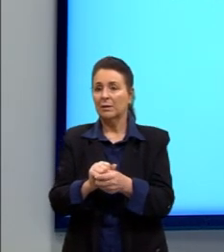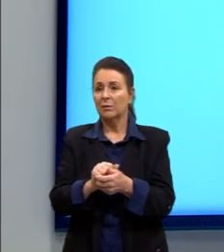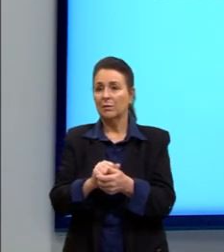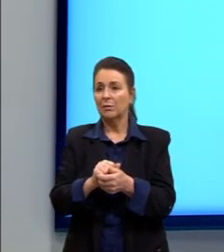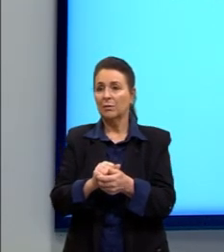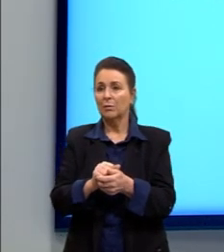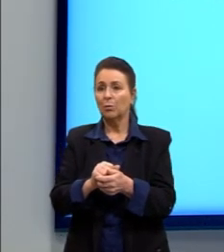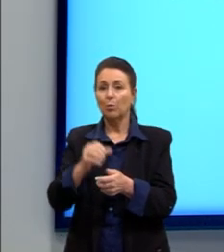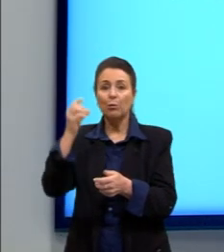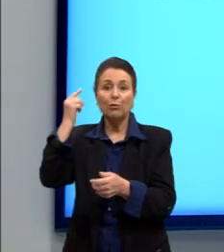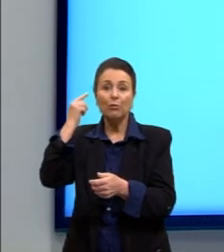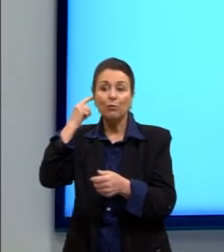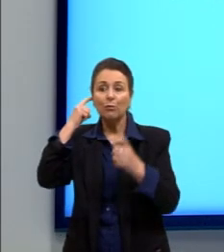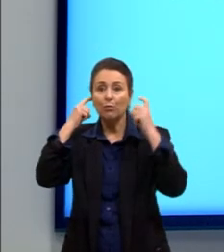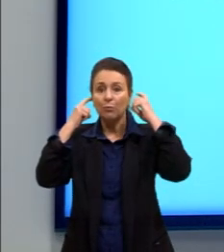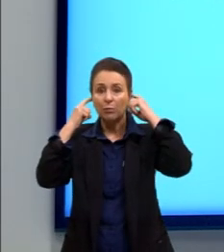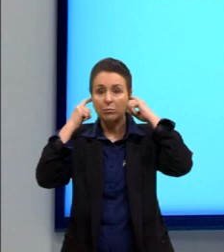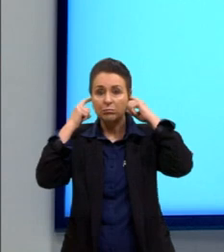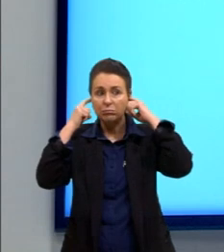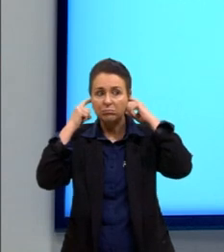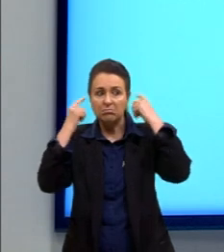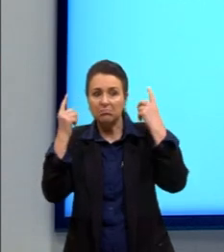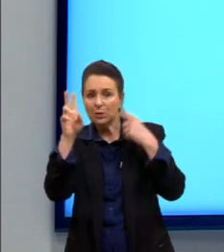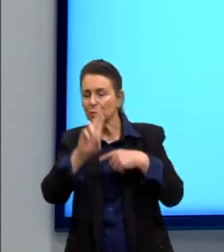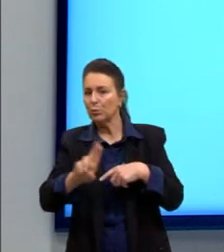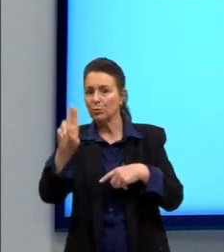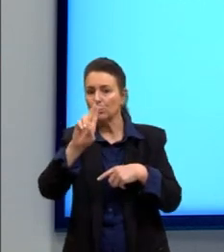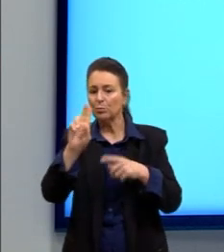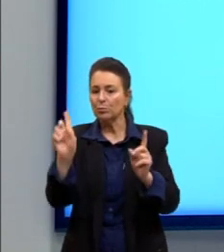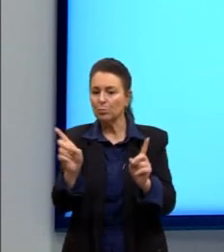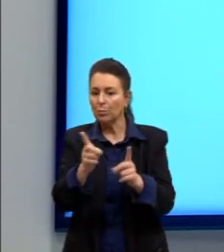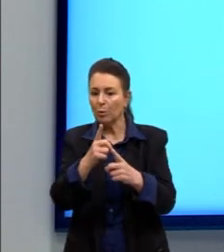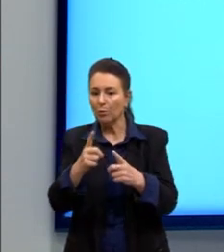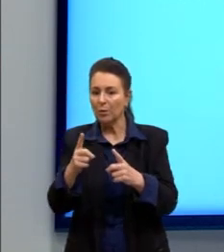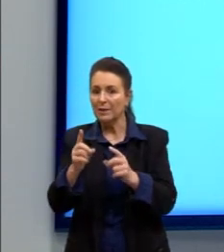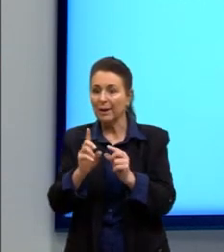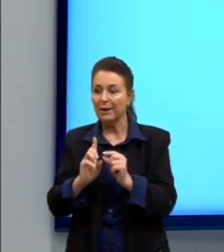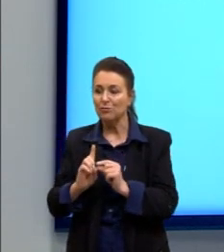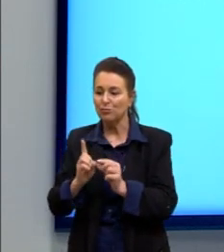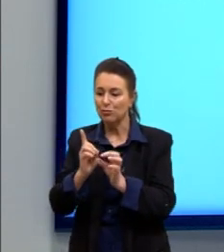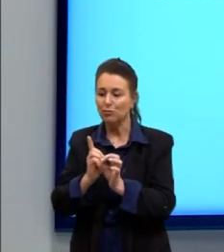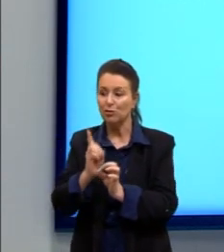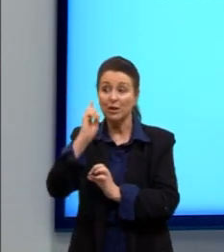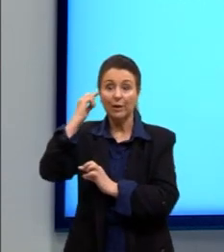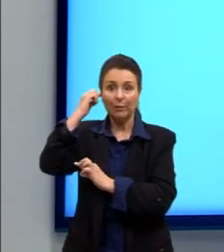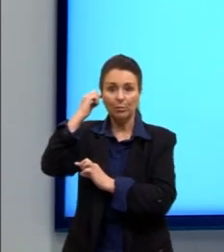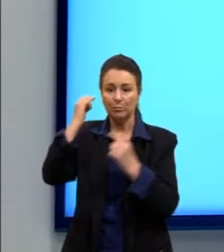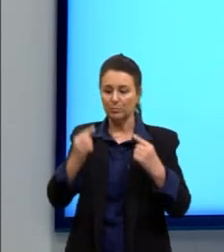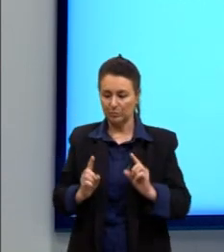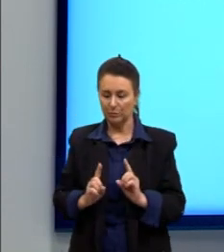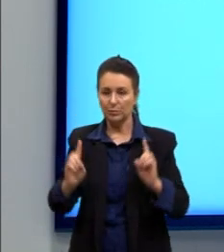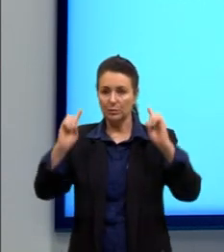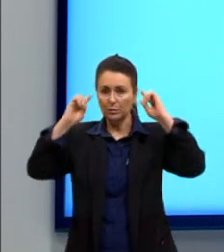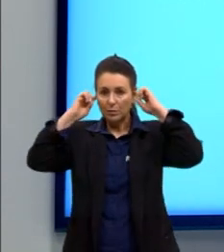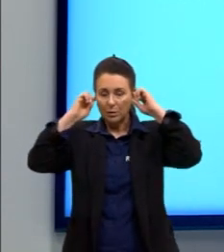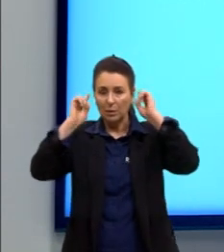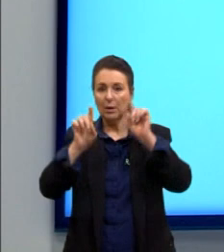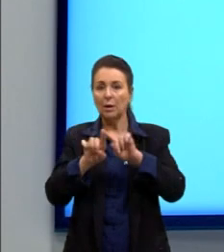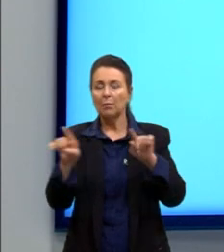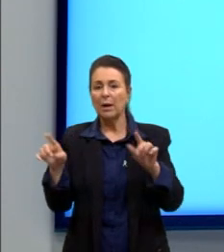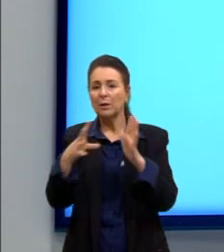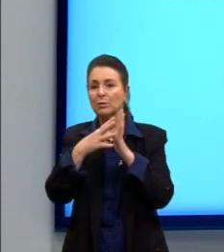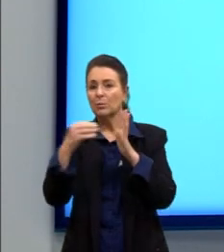então os fones de ouvidos tradicionais transmitem a música diretamente para os nossos ouvidos já os modelos dotados da